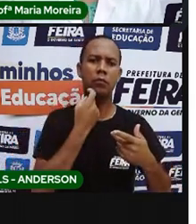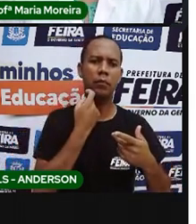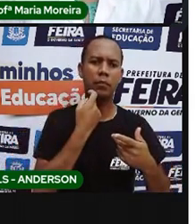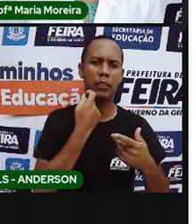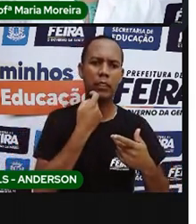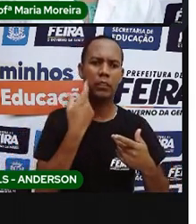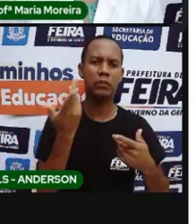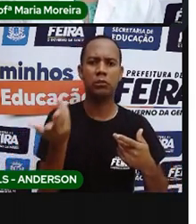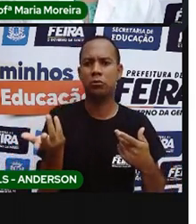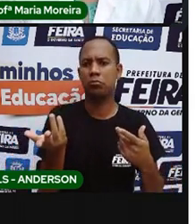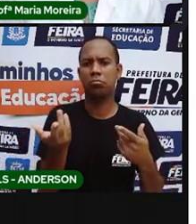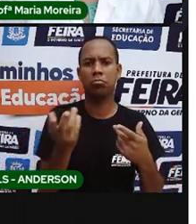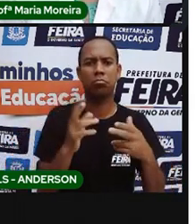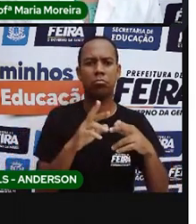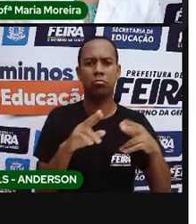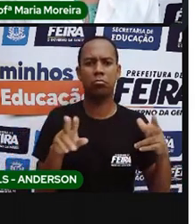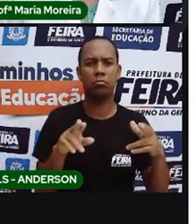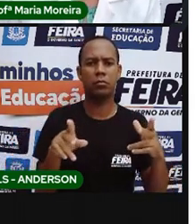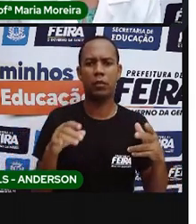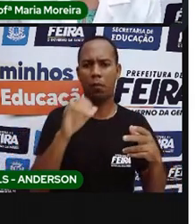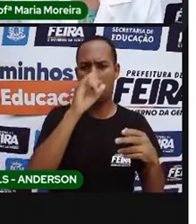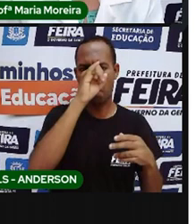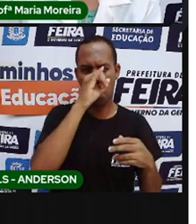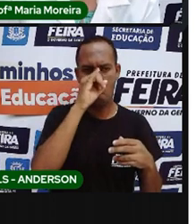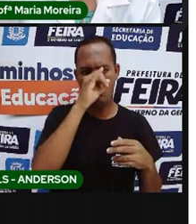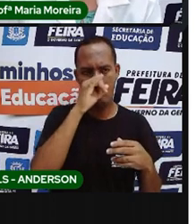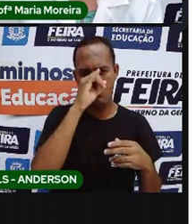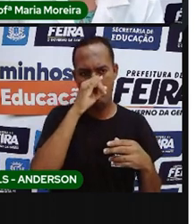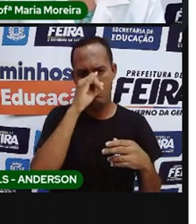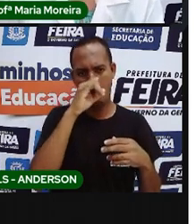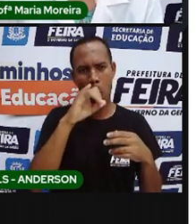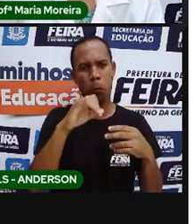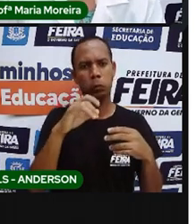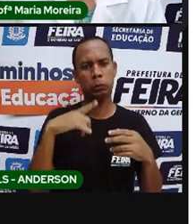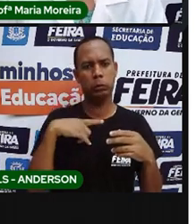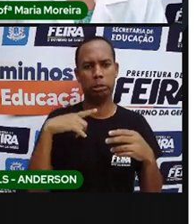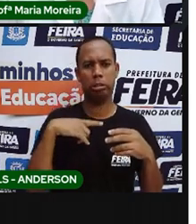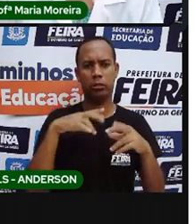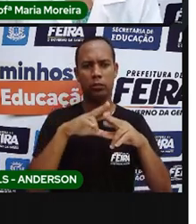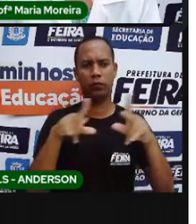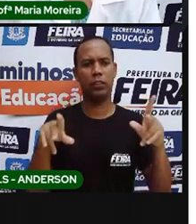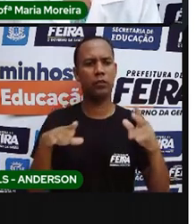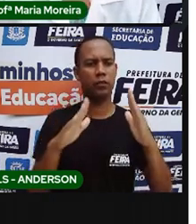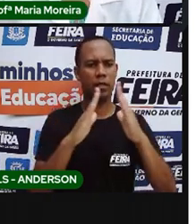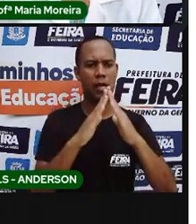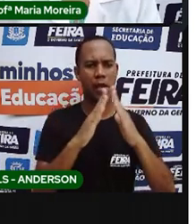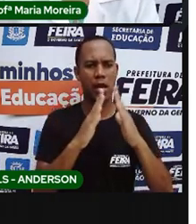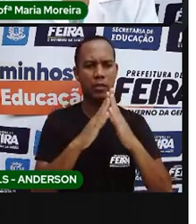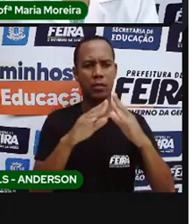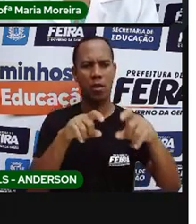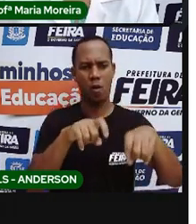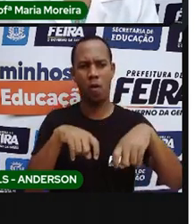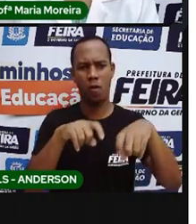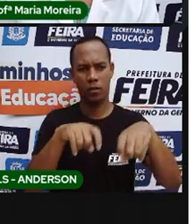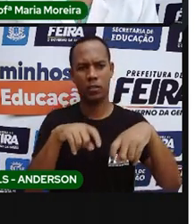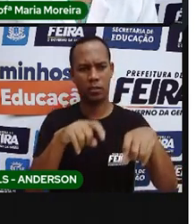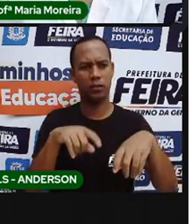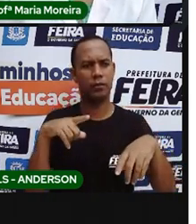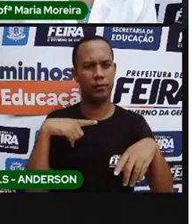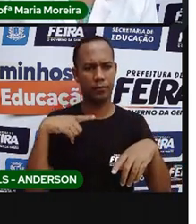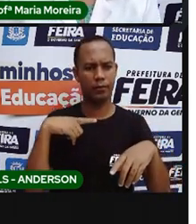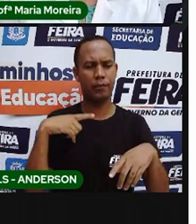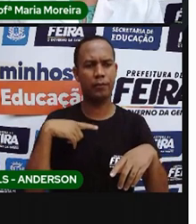na maioria das casas de zona rural e em alguns casos aqui na Azulubana também.